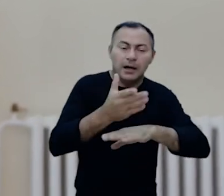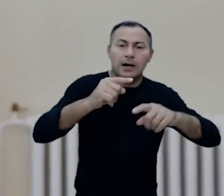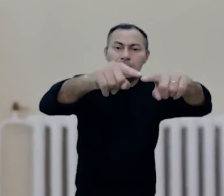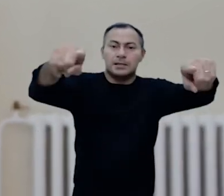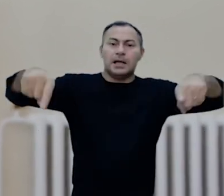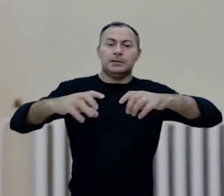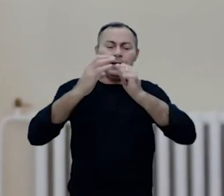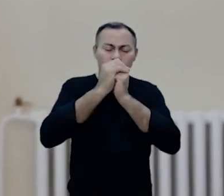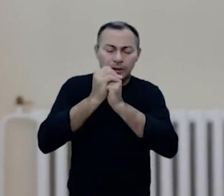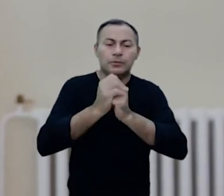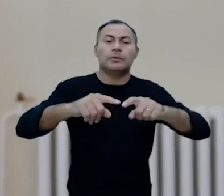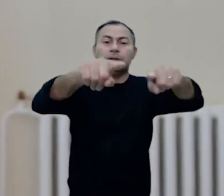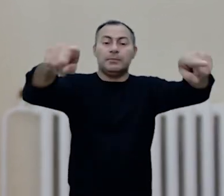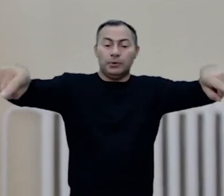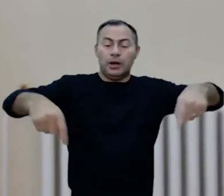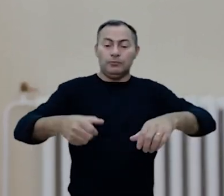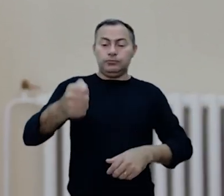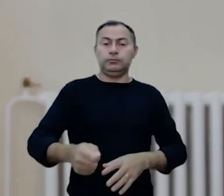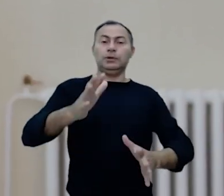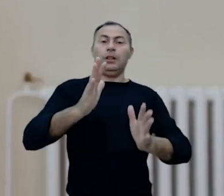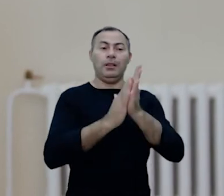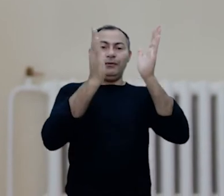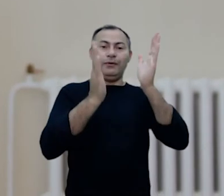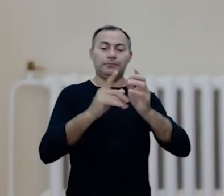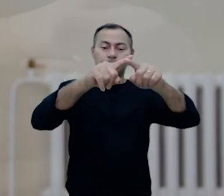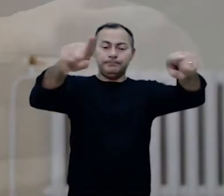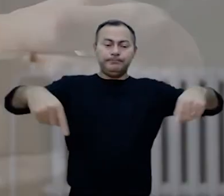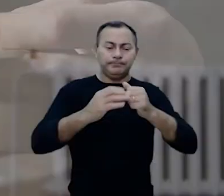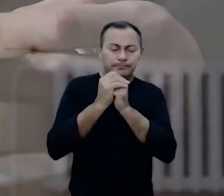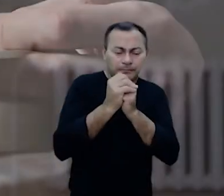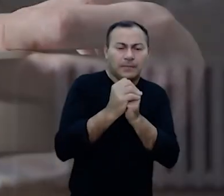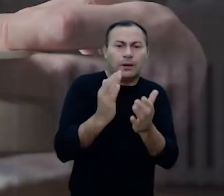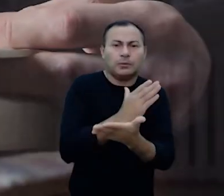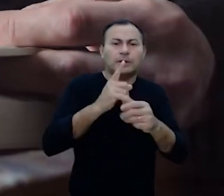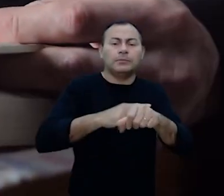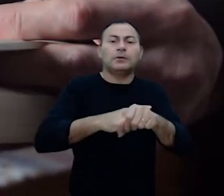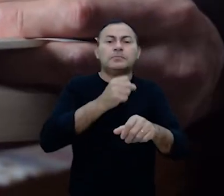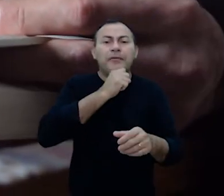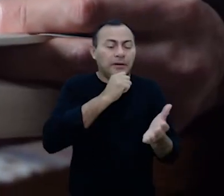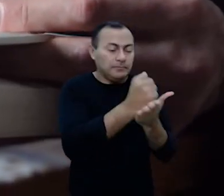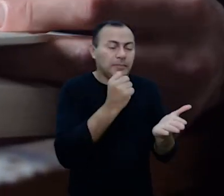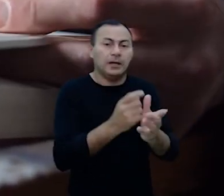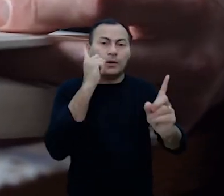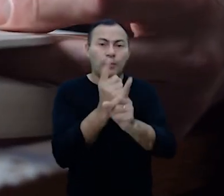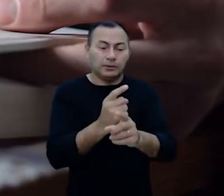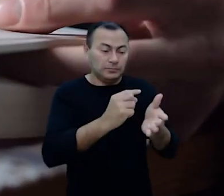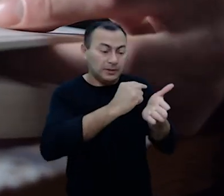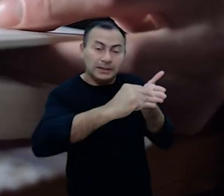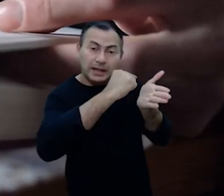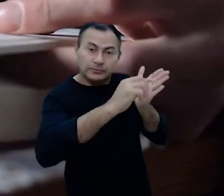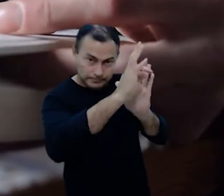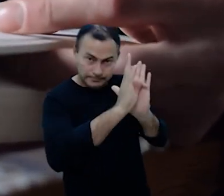adoração ao tribunal de louvor e talvez você devesse ficar nesta sala de adoração por algum tempo no antigo testamento encontramos